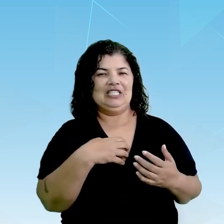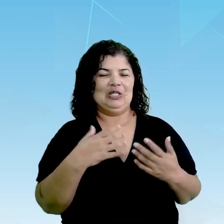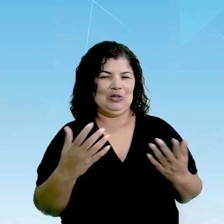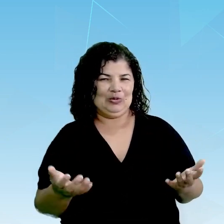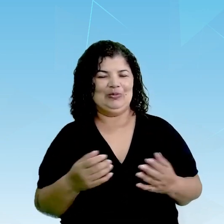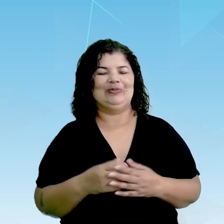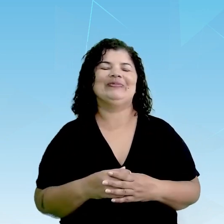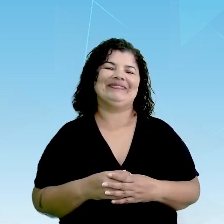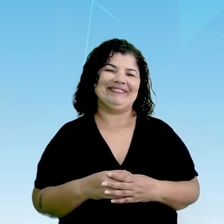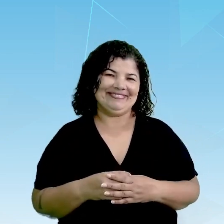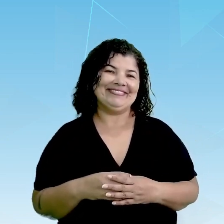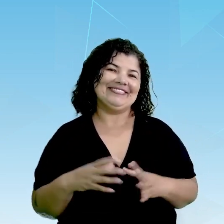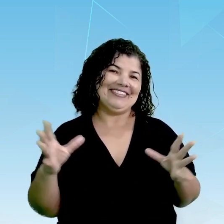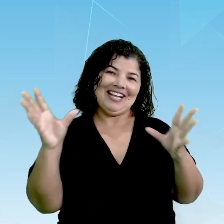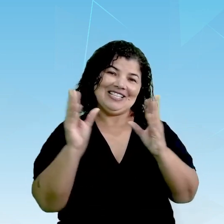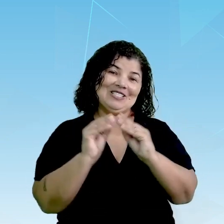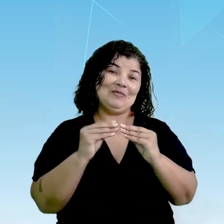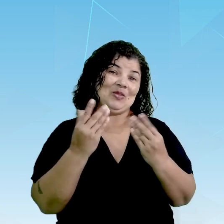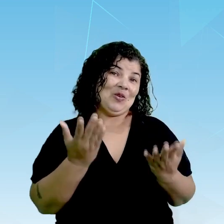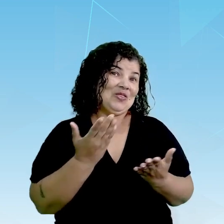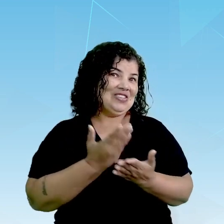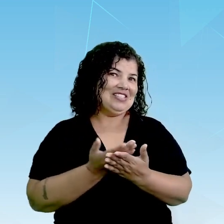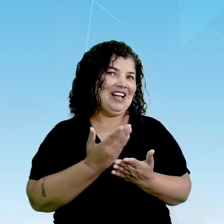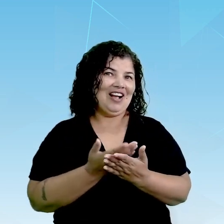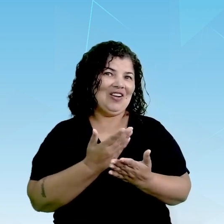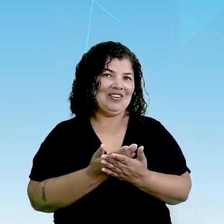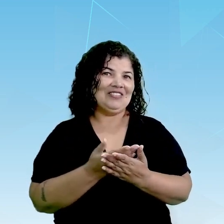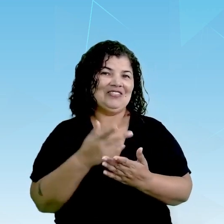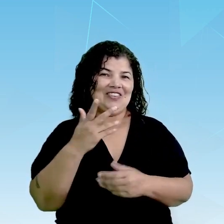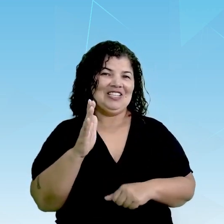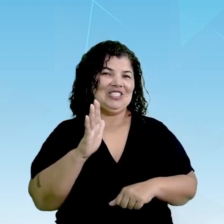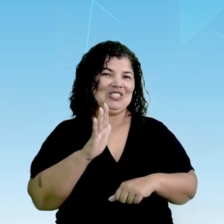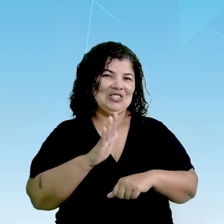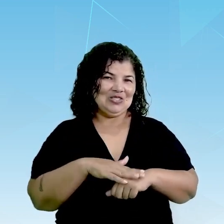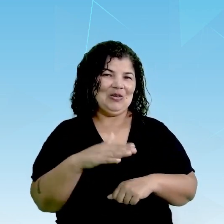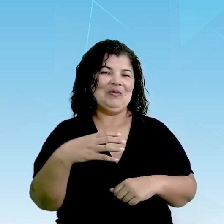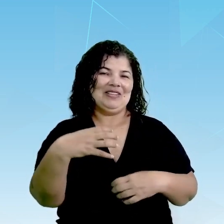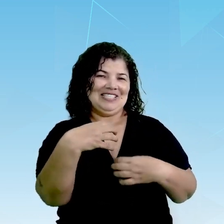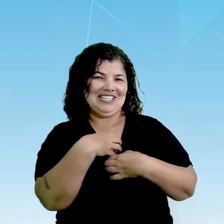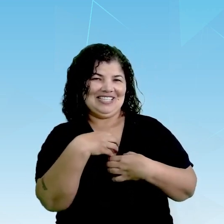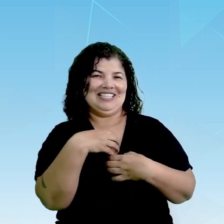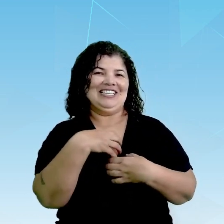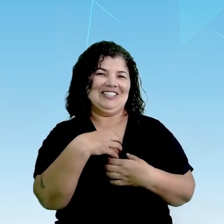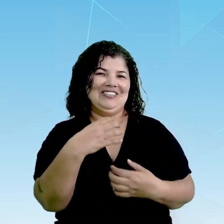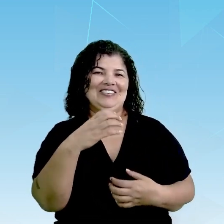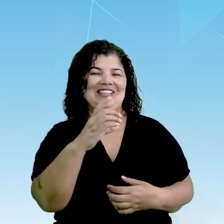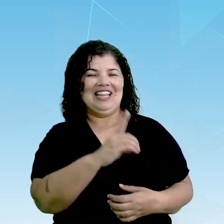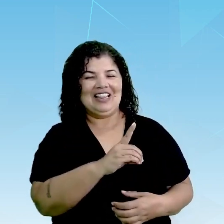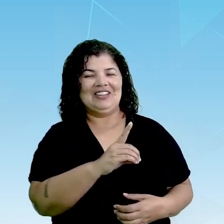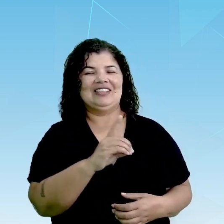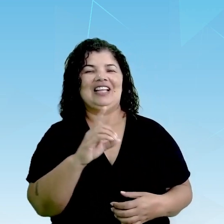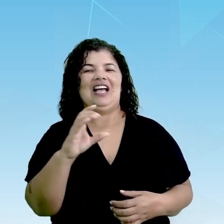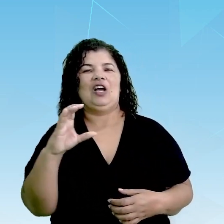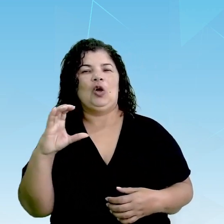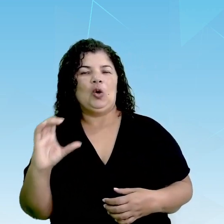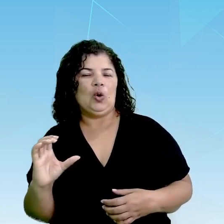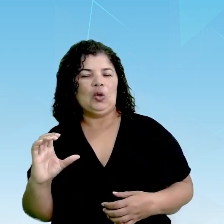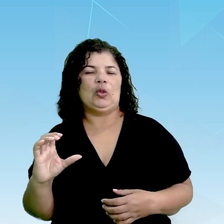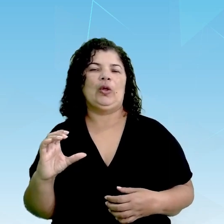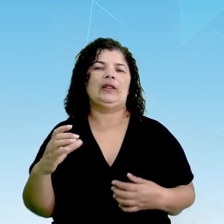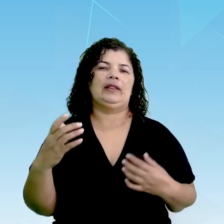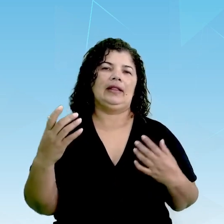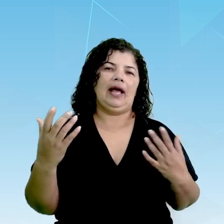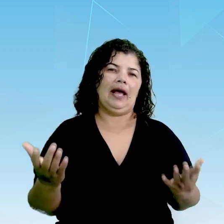nossa aula de hoje, o nosso bate-papo de hoje, nós falamos sobre o efeito de sentido. Denotar. Conotar.